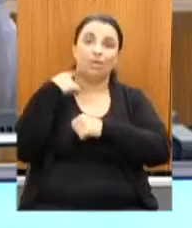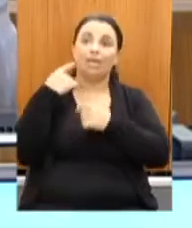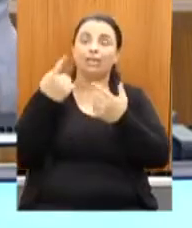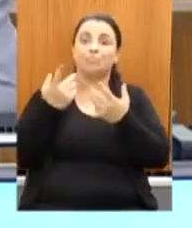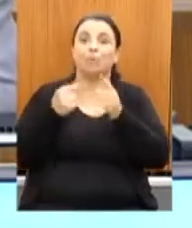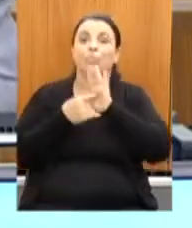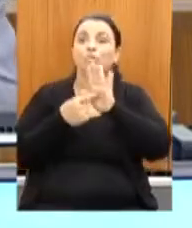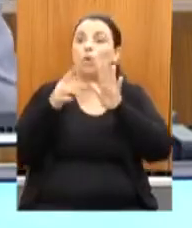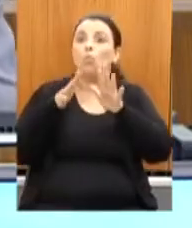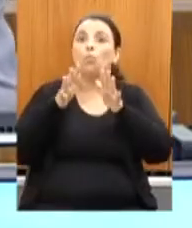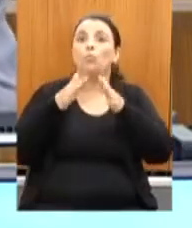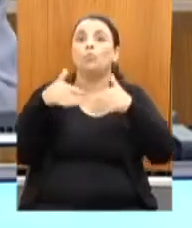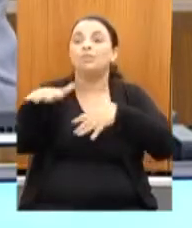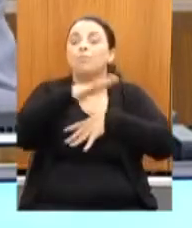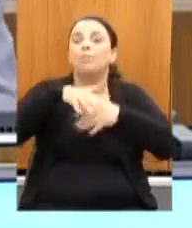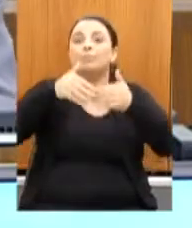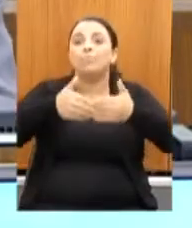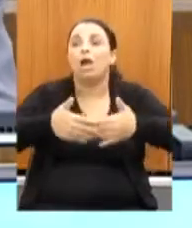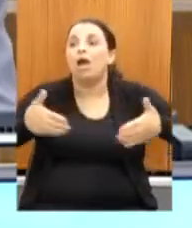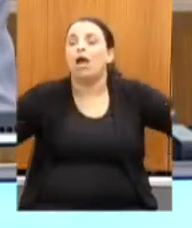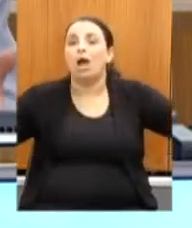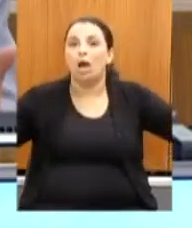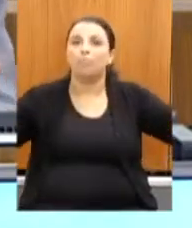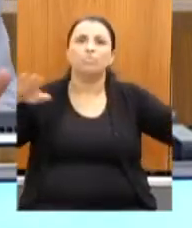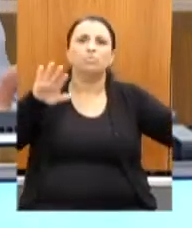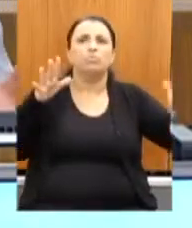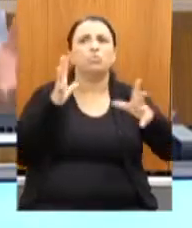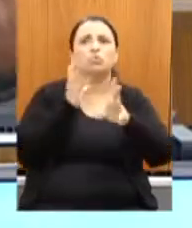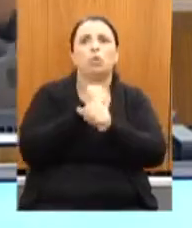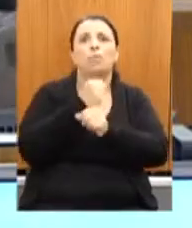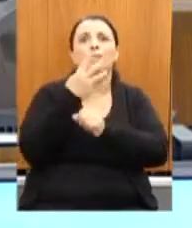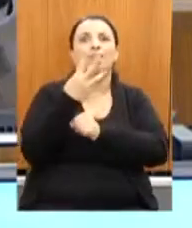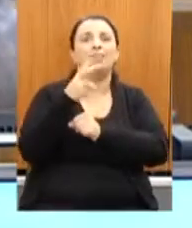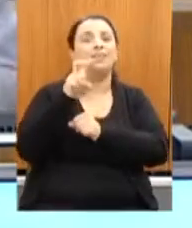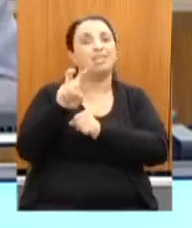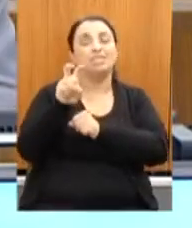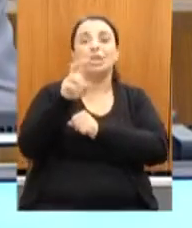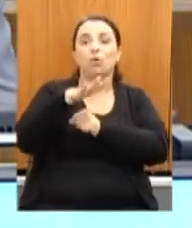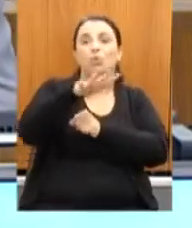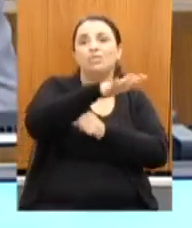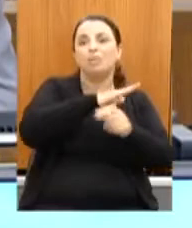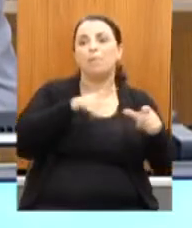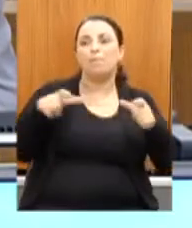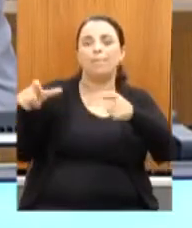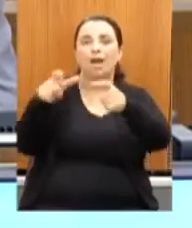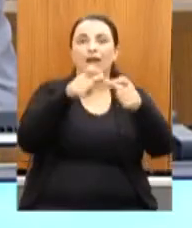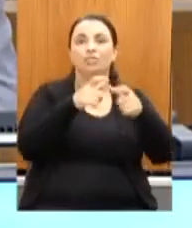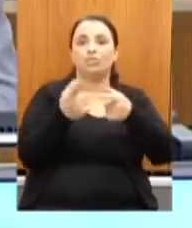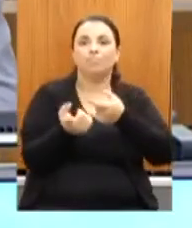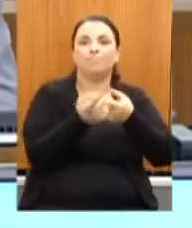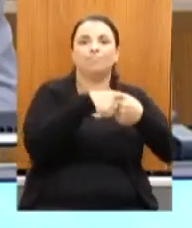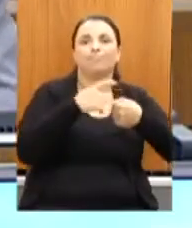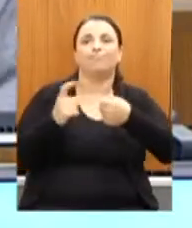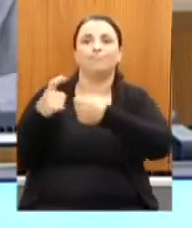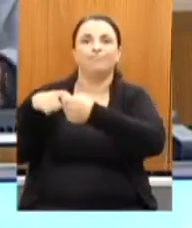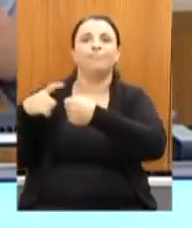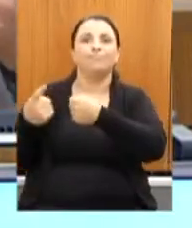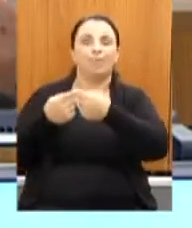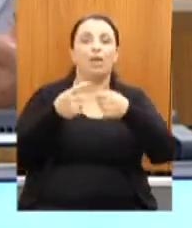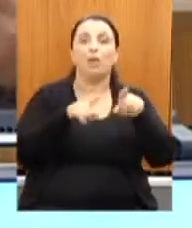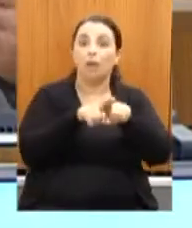mais ou menos uns 35 espaços culturais que serão filiados a eles e também